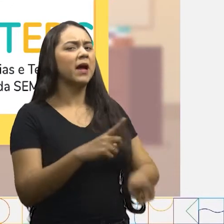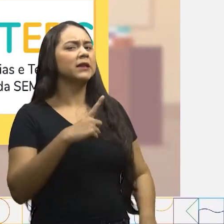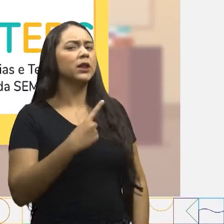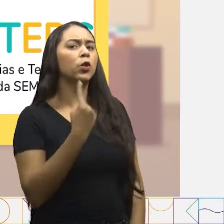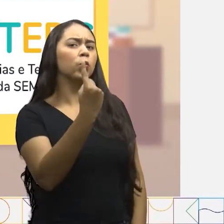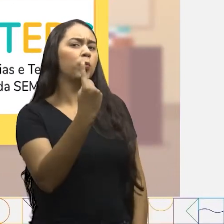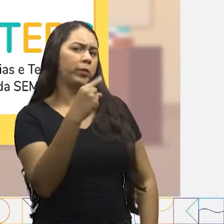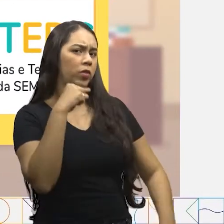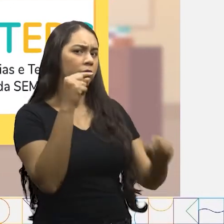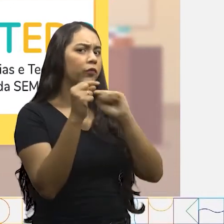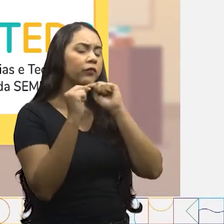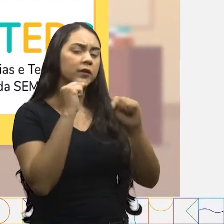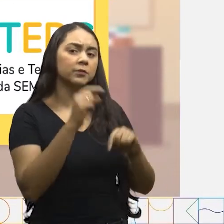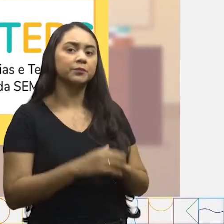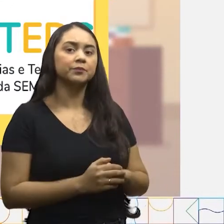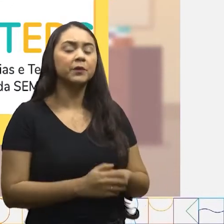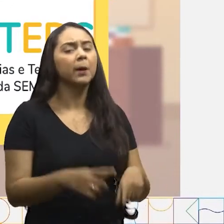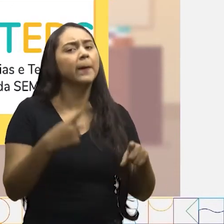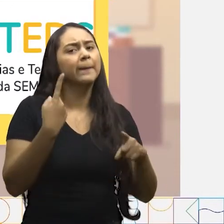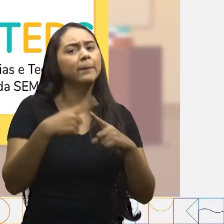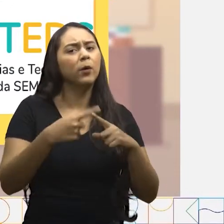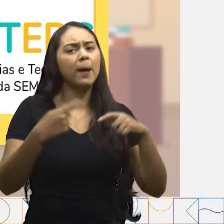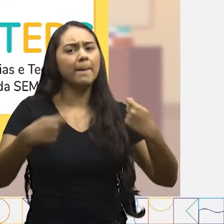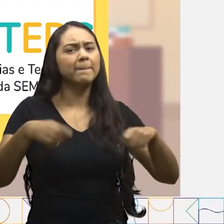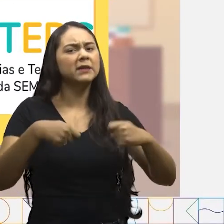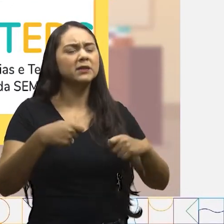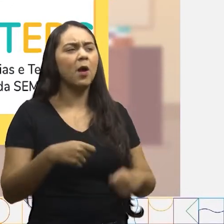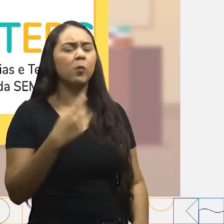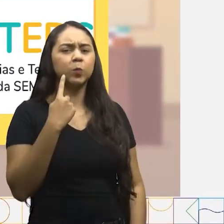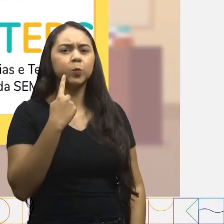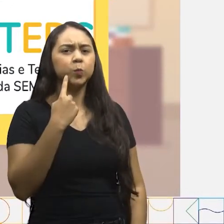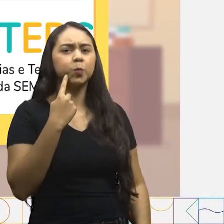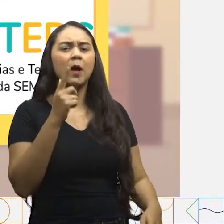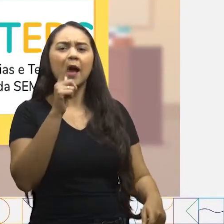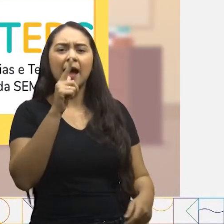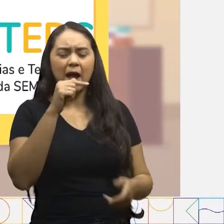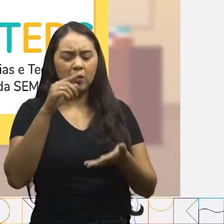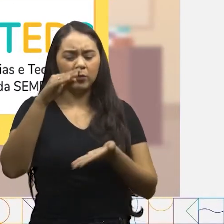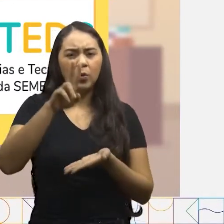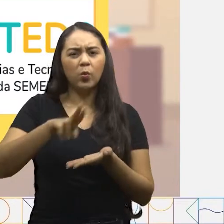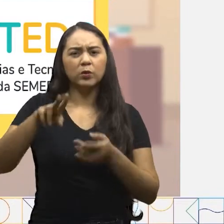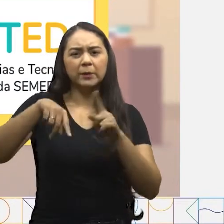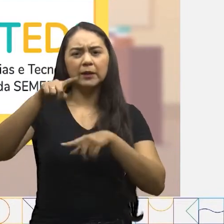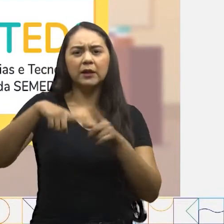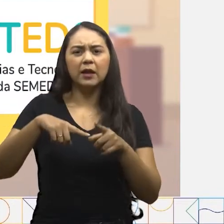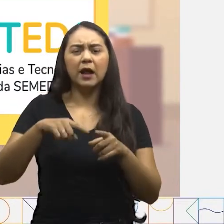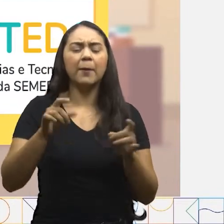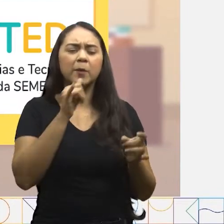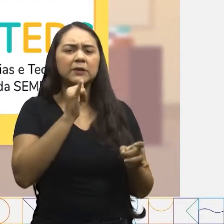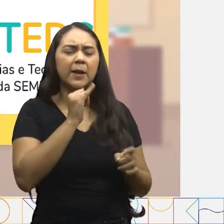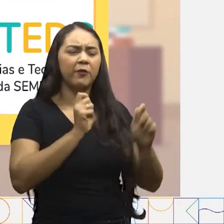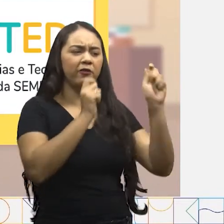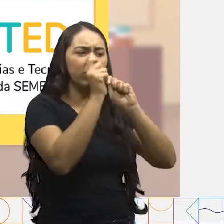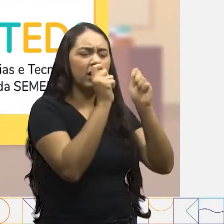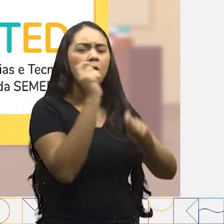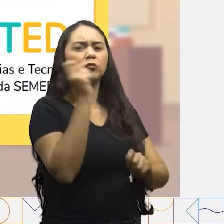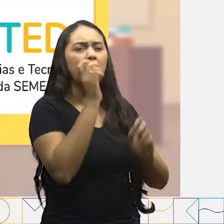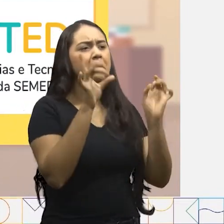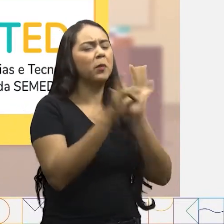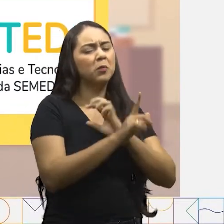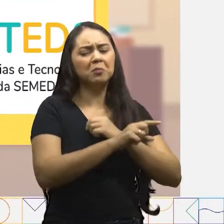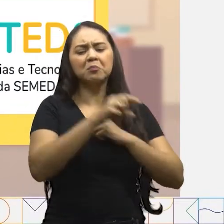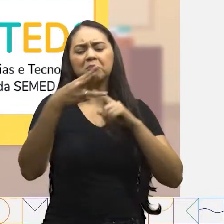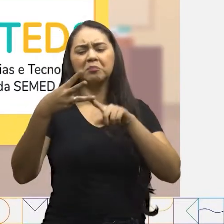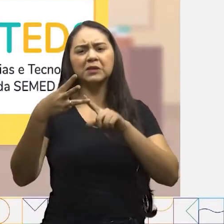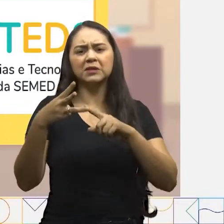fiquei com uma dúvida Por que devemos enxaguar bem a boca após usar a escova e o fio